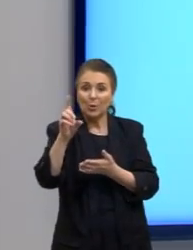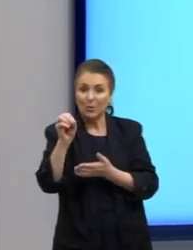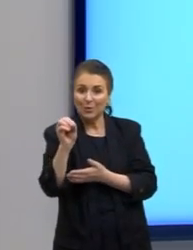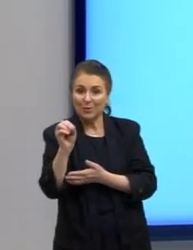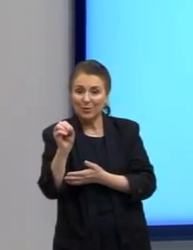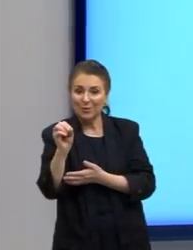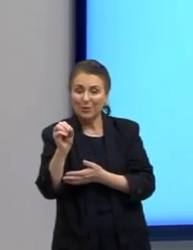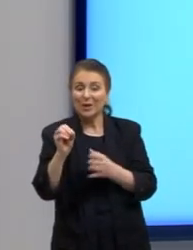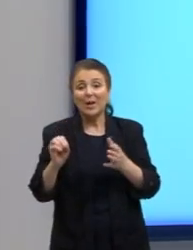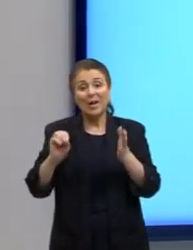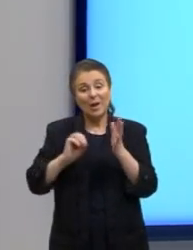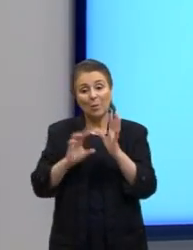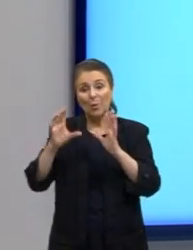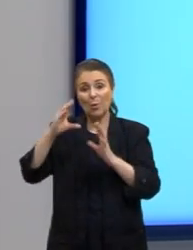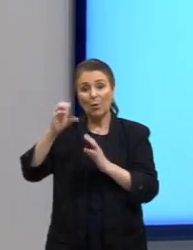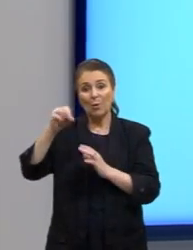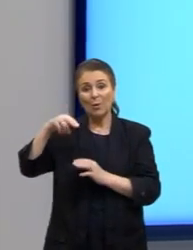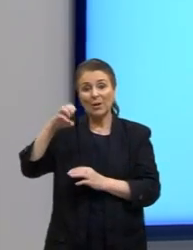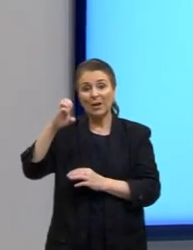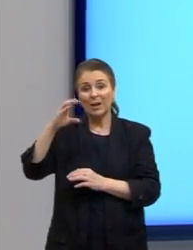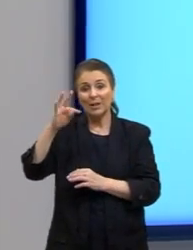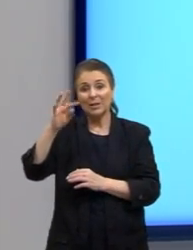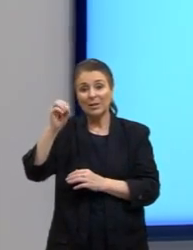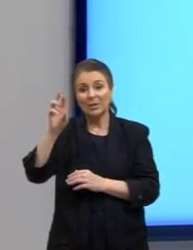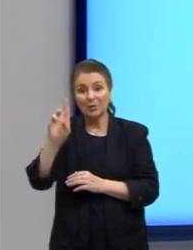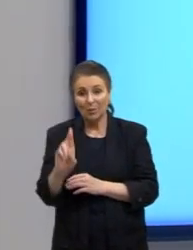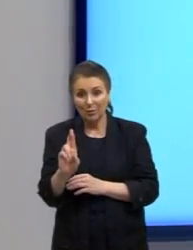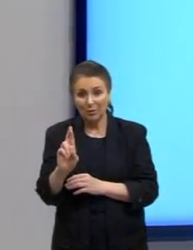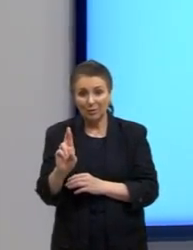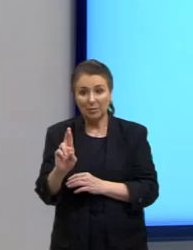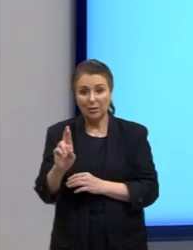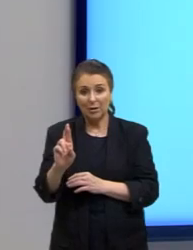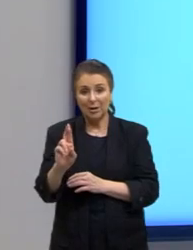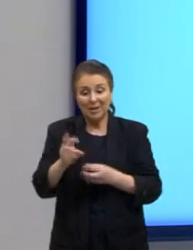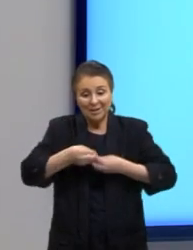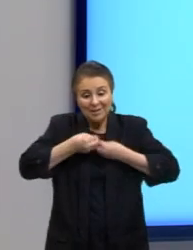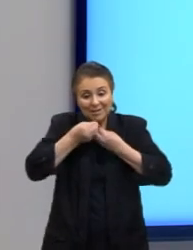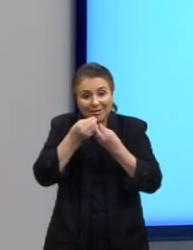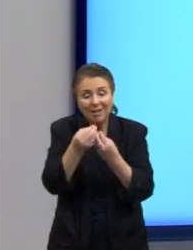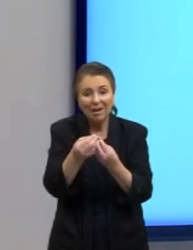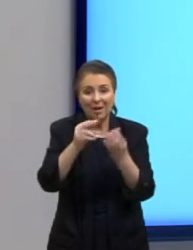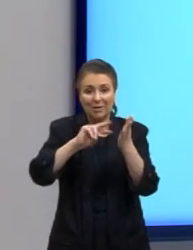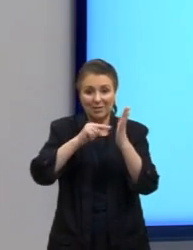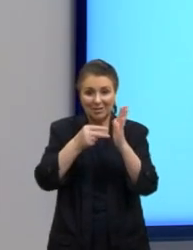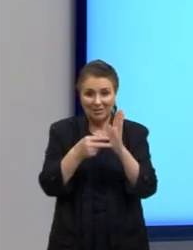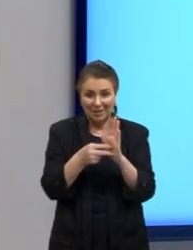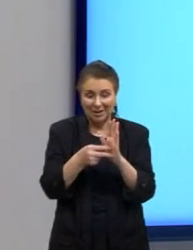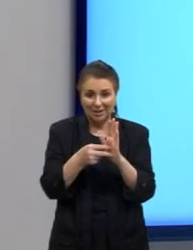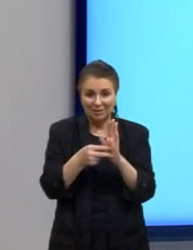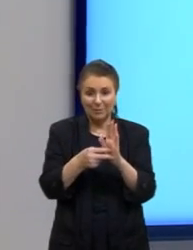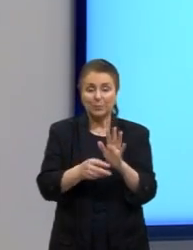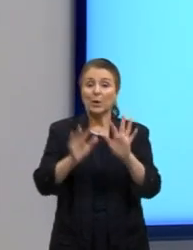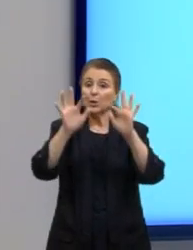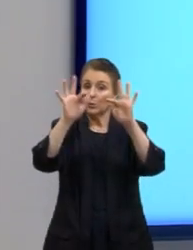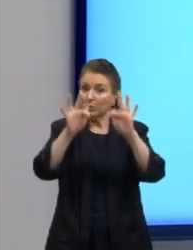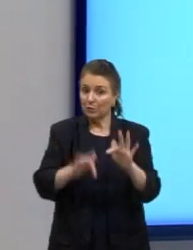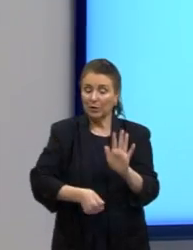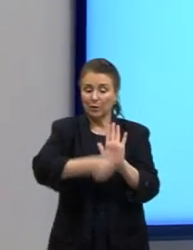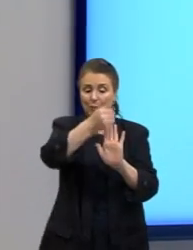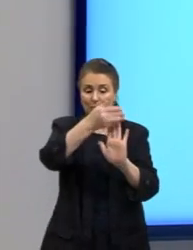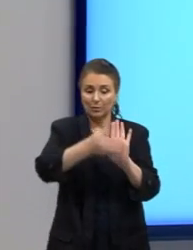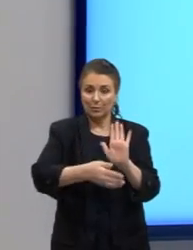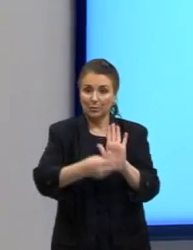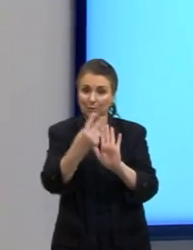um significado proposto para esse cenário aqui e a gente vai finalizar esse desenvolvimento dois que